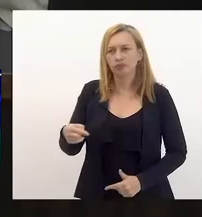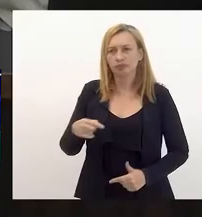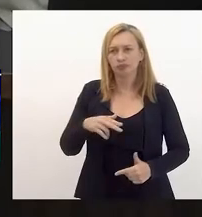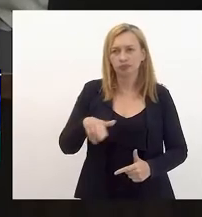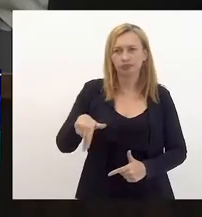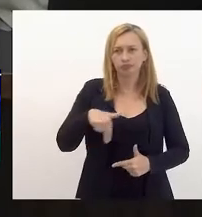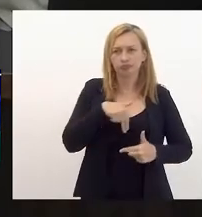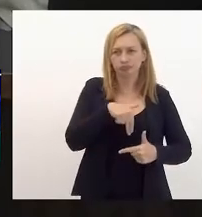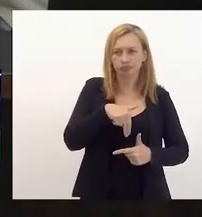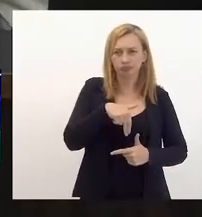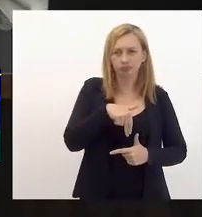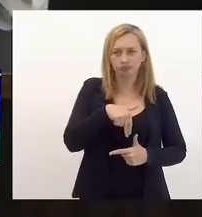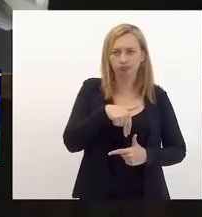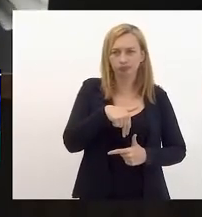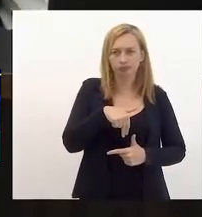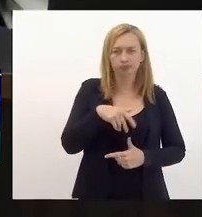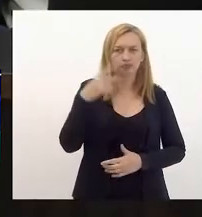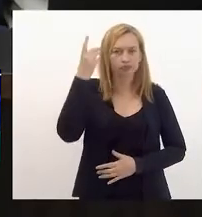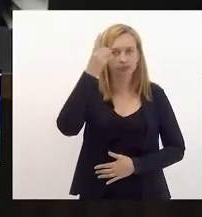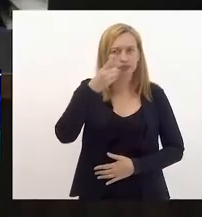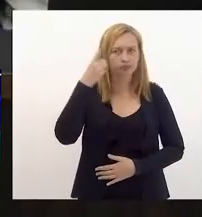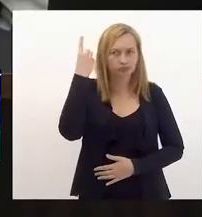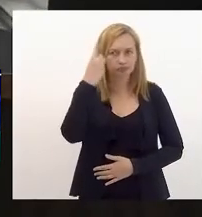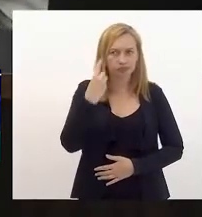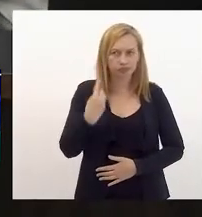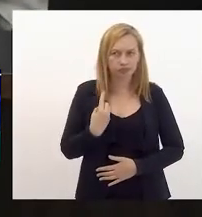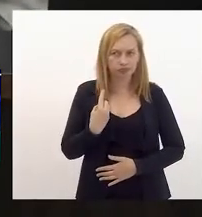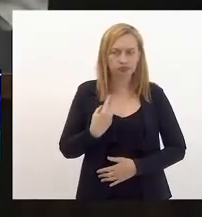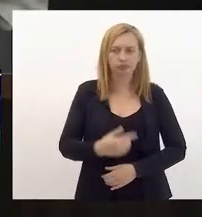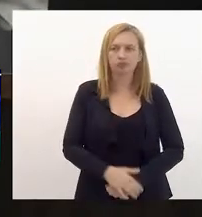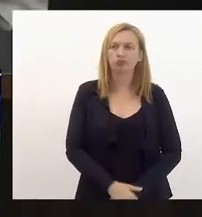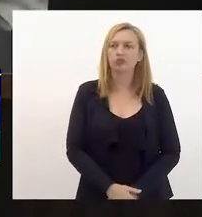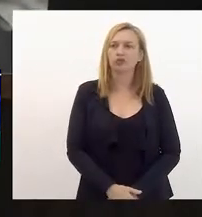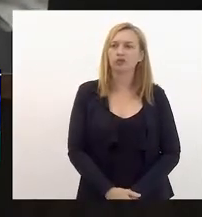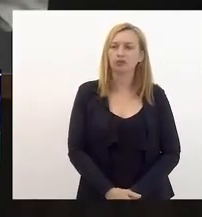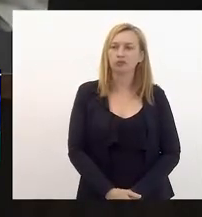Próxima oradora, escrita, nobre deputada Dani Monteiro.